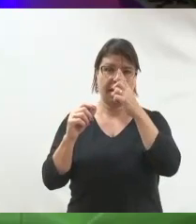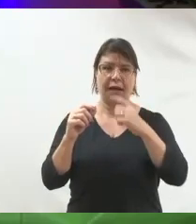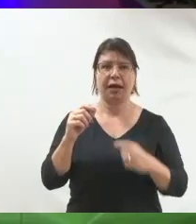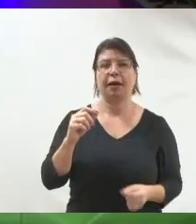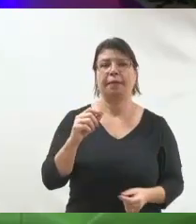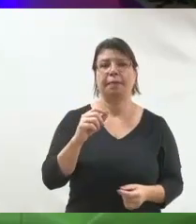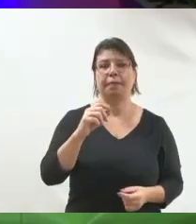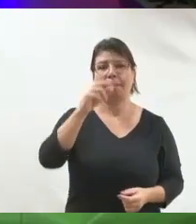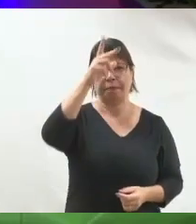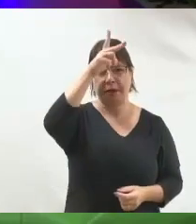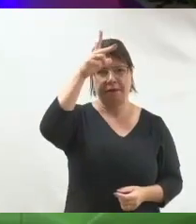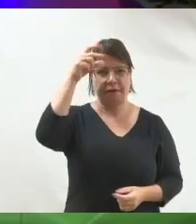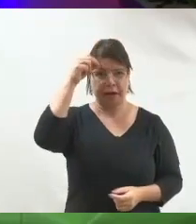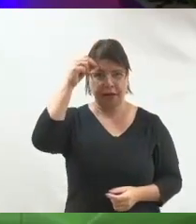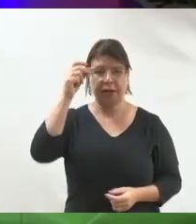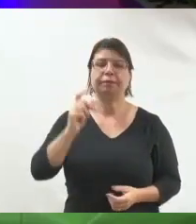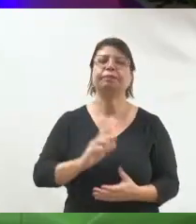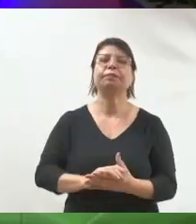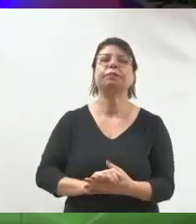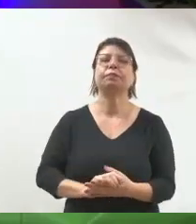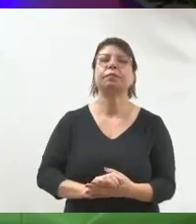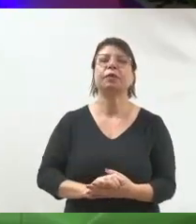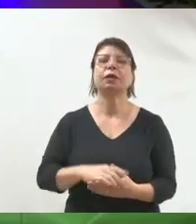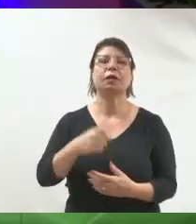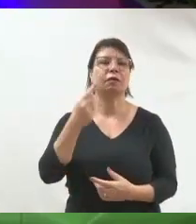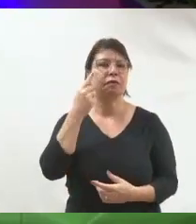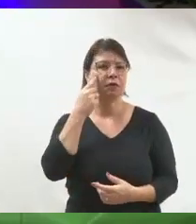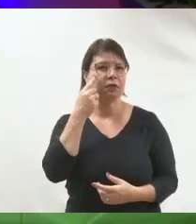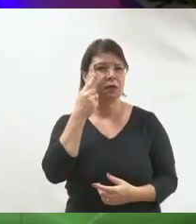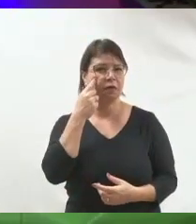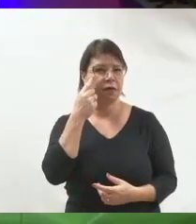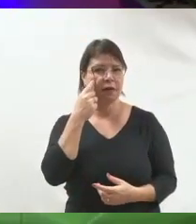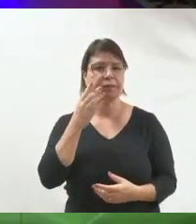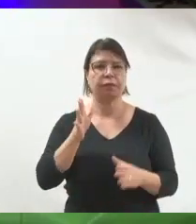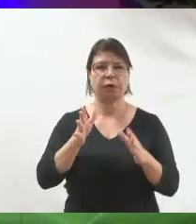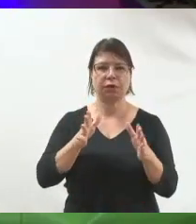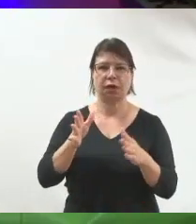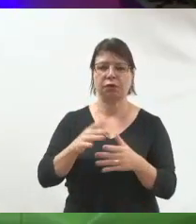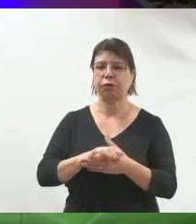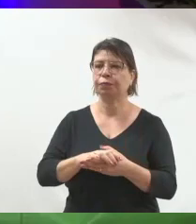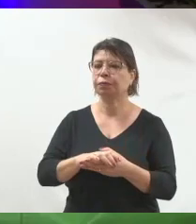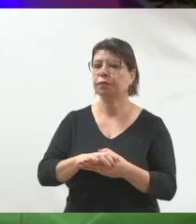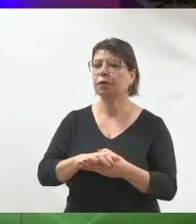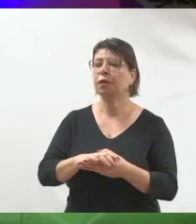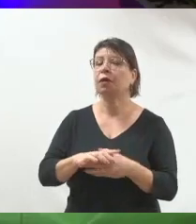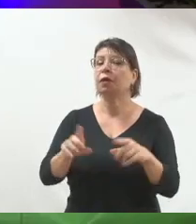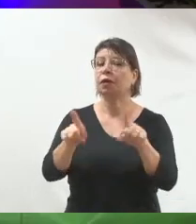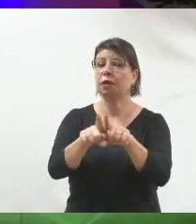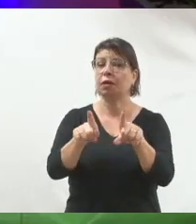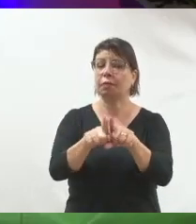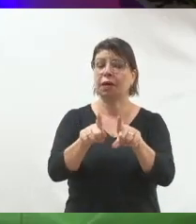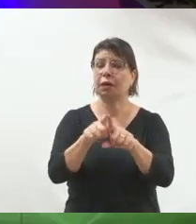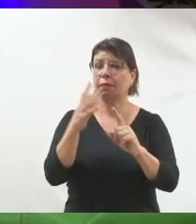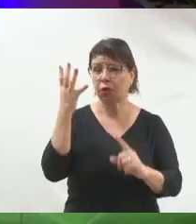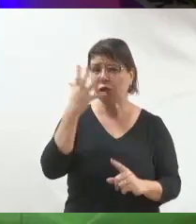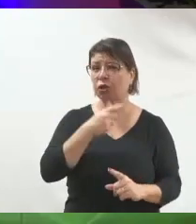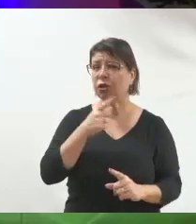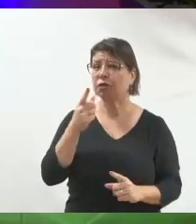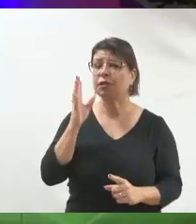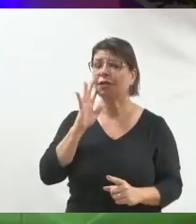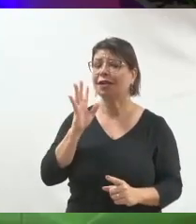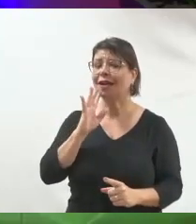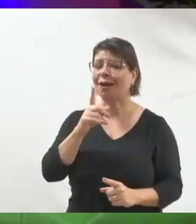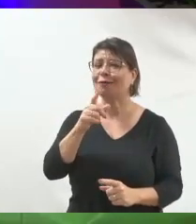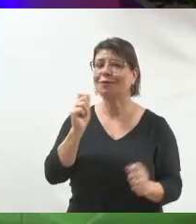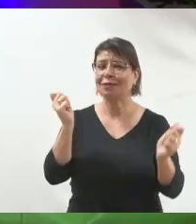tem outros dois aqui de prefeito, na apresentação vocês vão ter acesso completo a esses vídeos, mas que também é bem bonitinho e legal que vocês